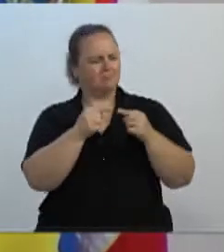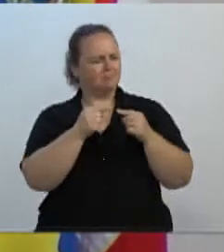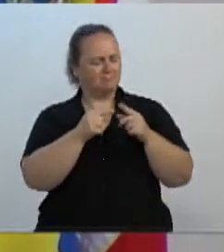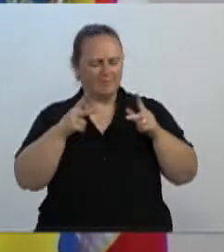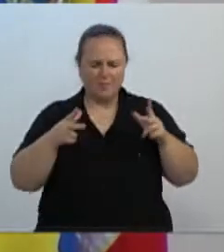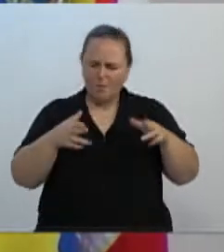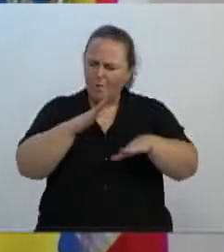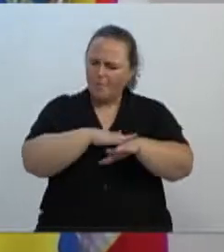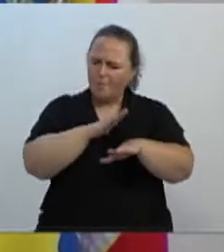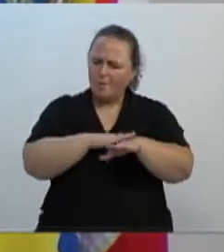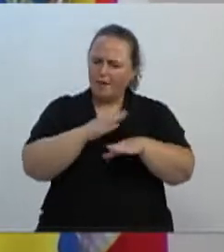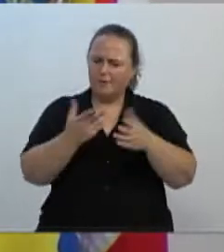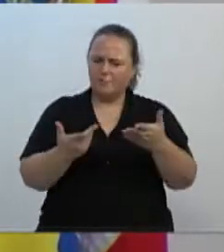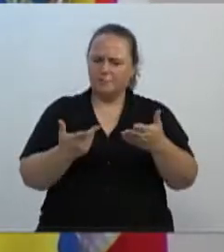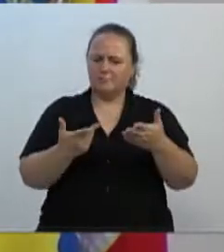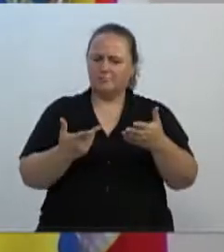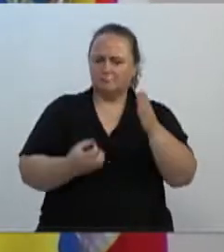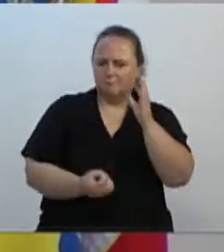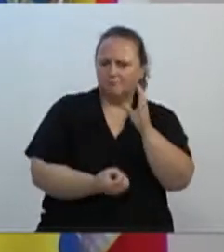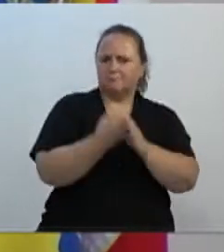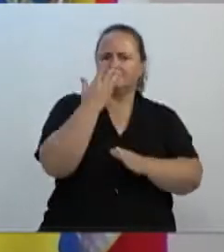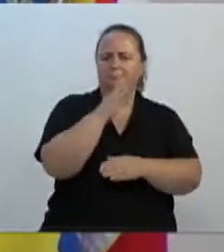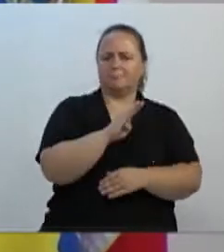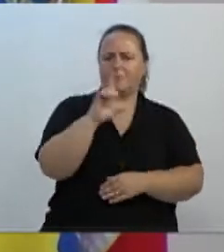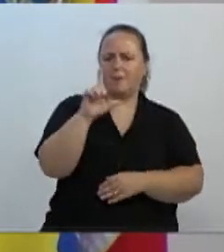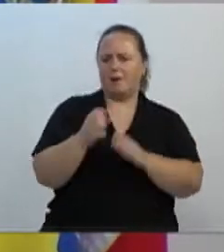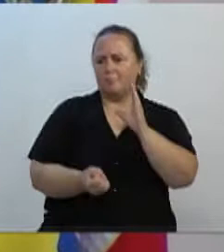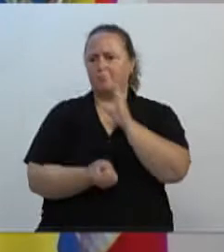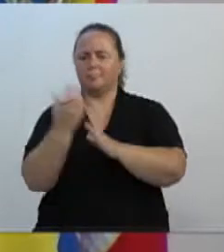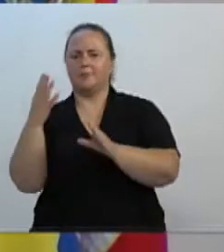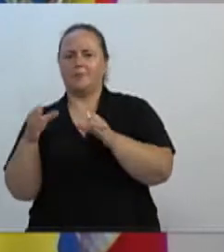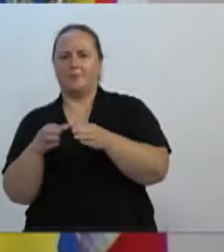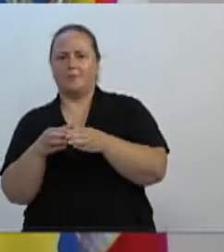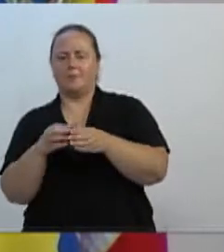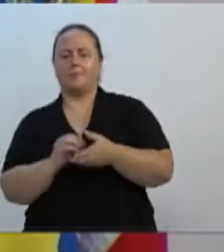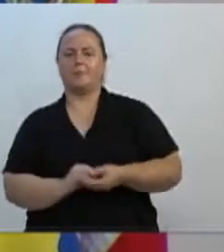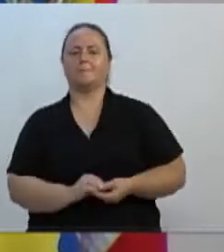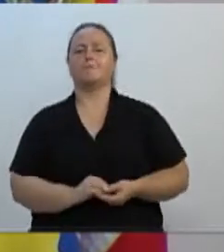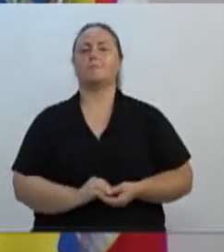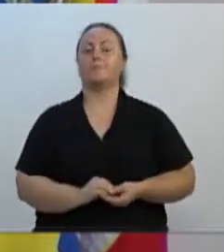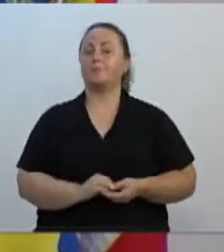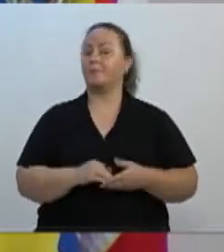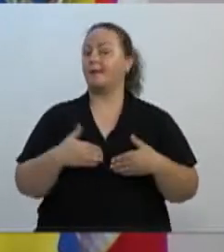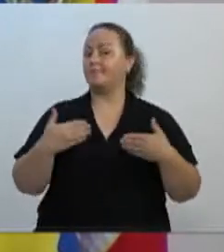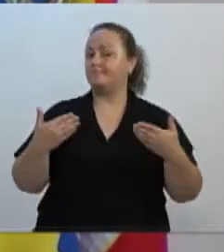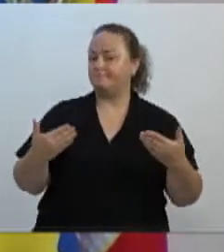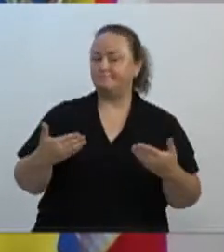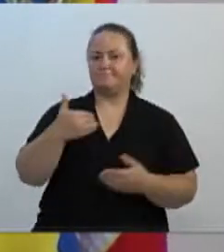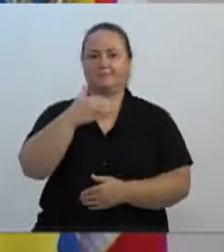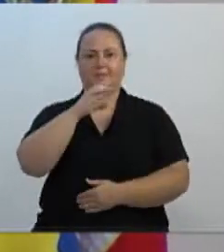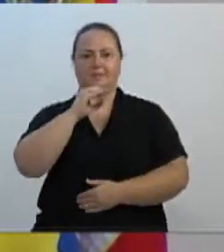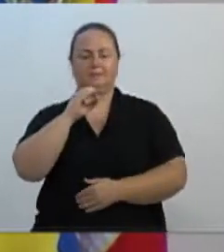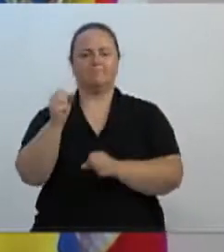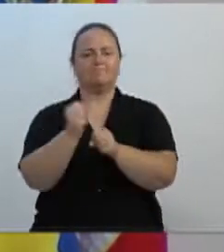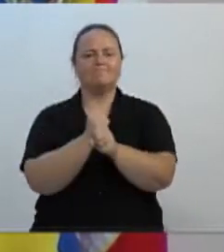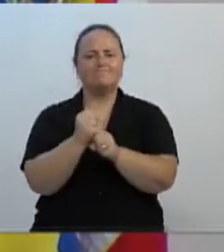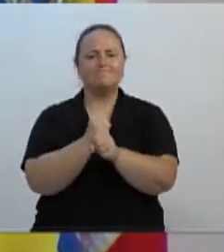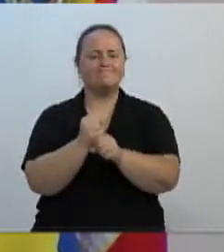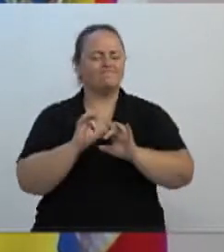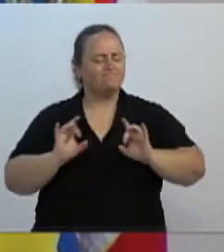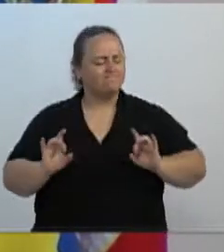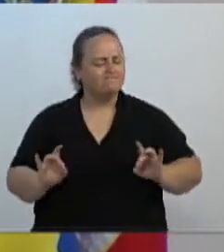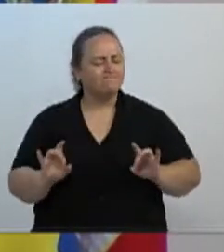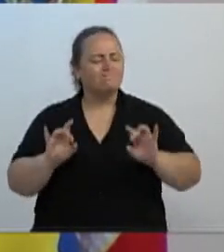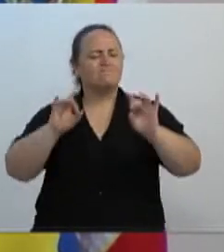Pois bem, celebrar um centenário é um grande privilégio, não só para nós, do Clube